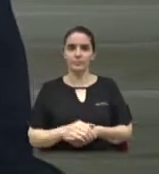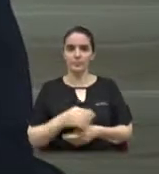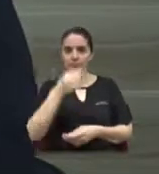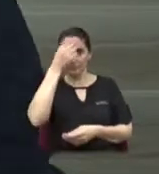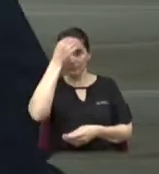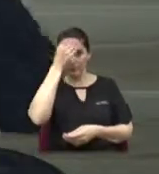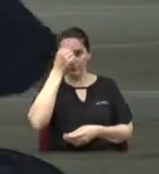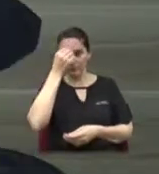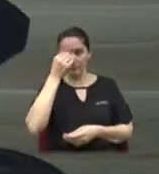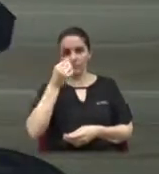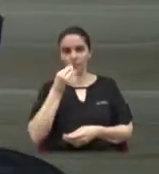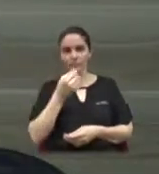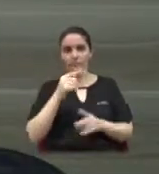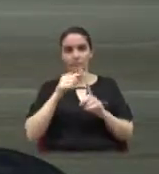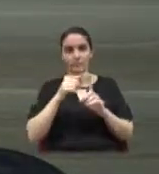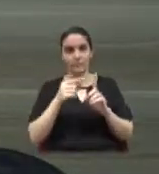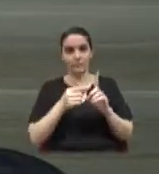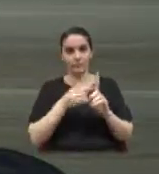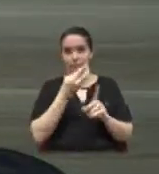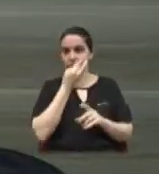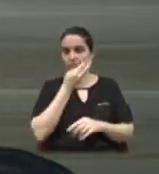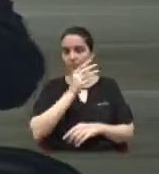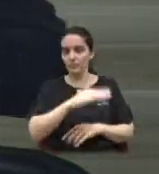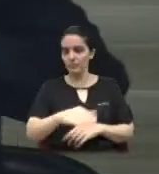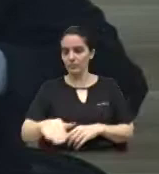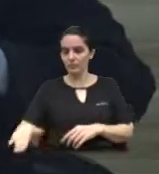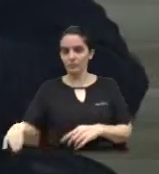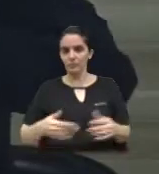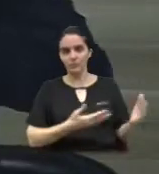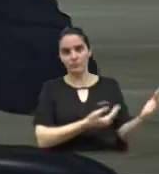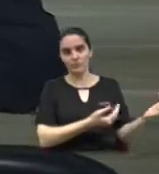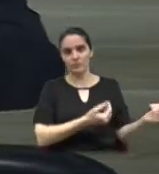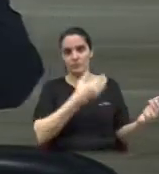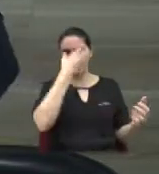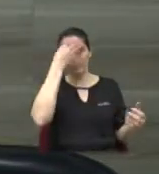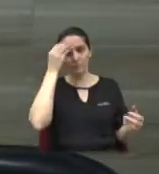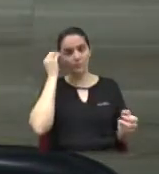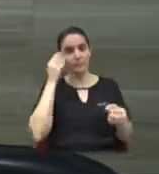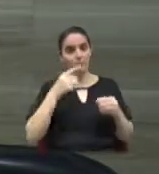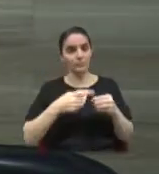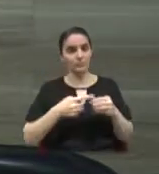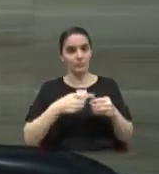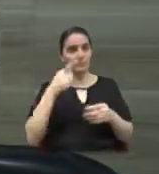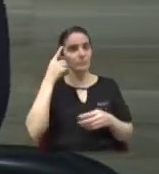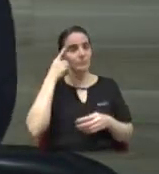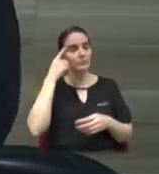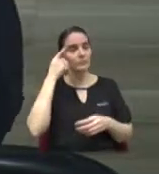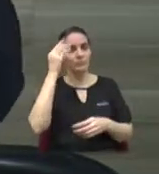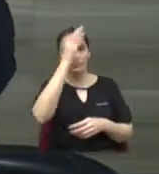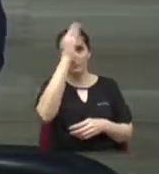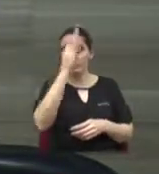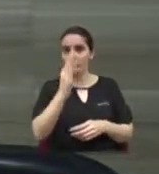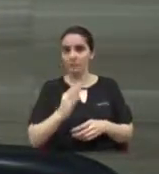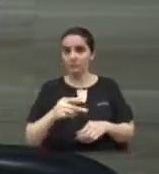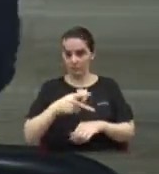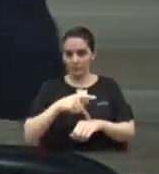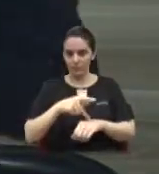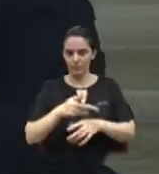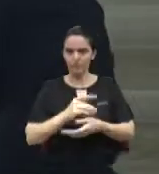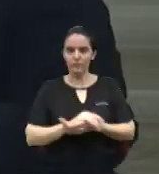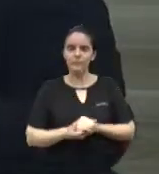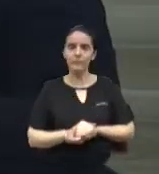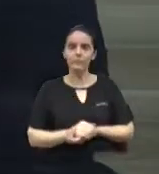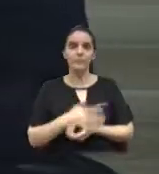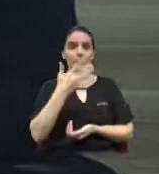infância e na adolescência. Então, vamos esquecer um pouquinho o município, vamos entender a realidade do país. As pessoas que